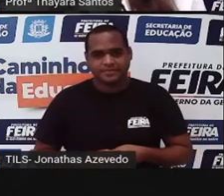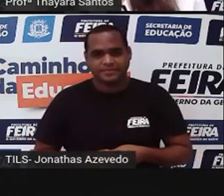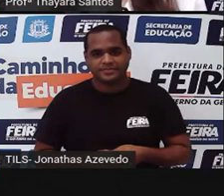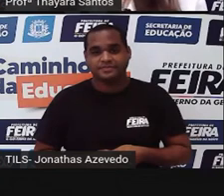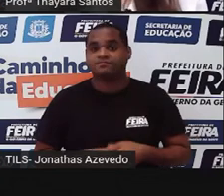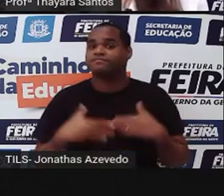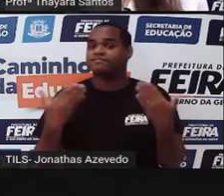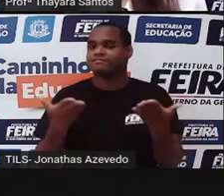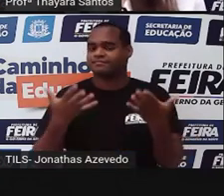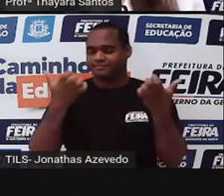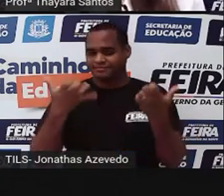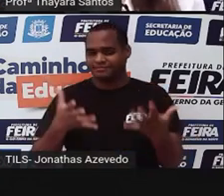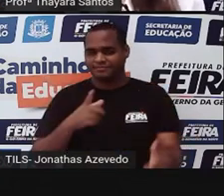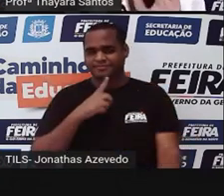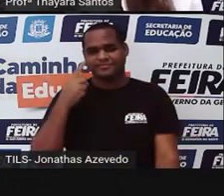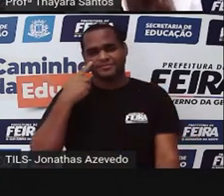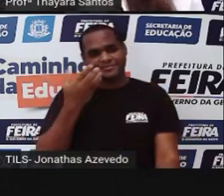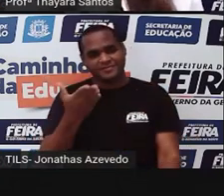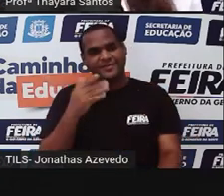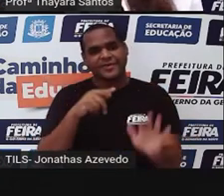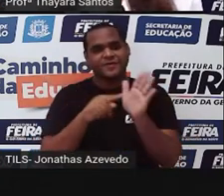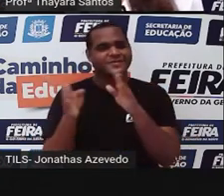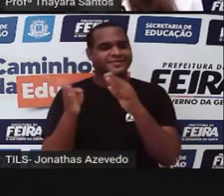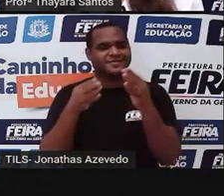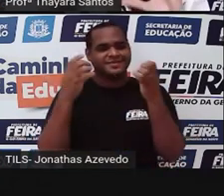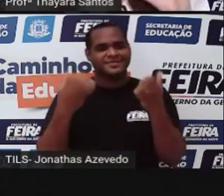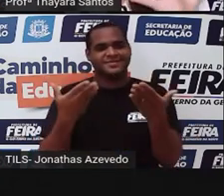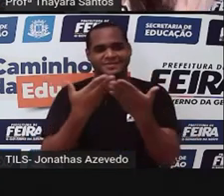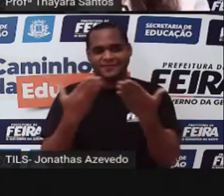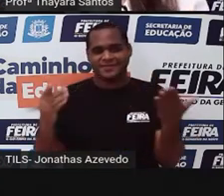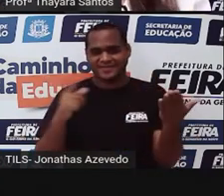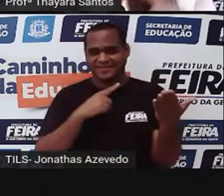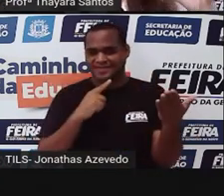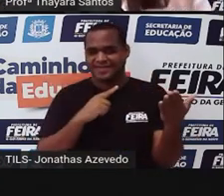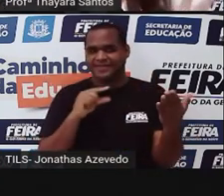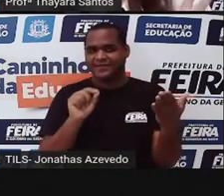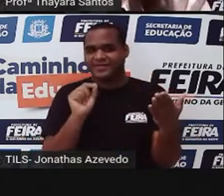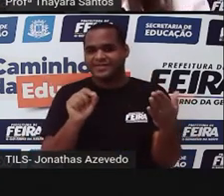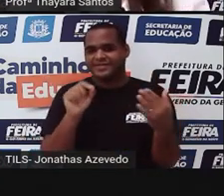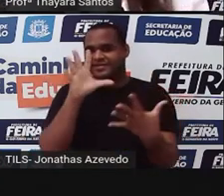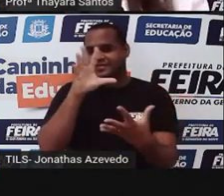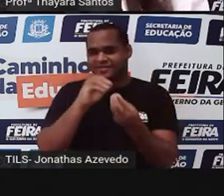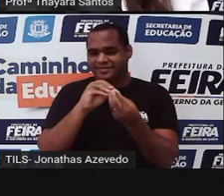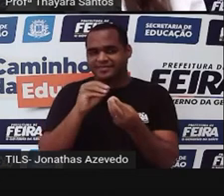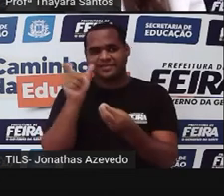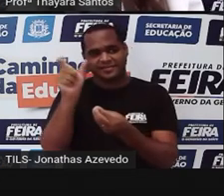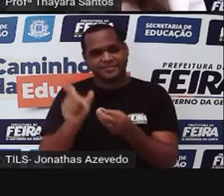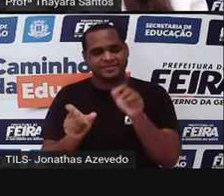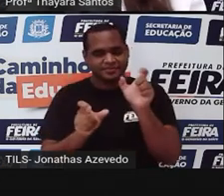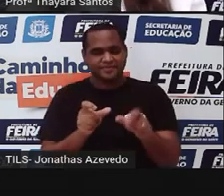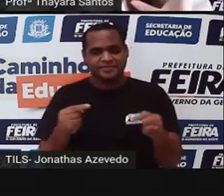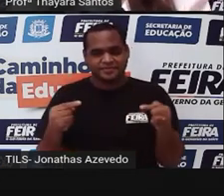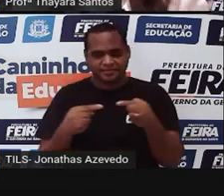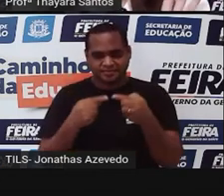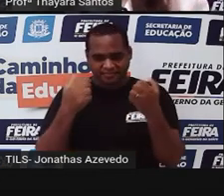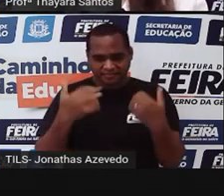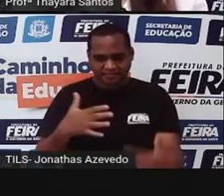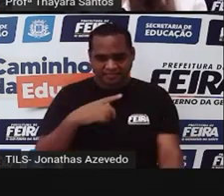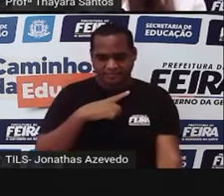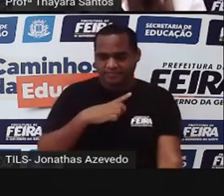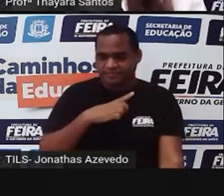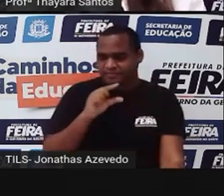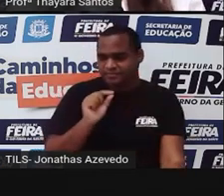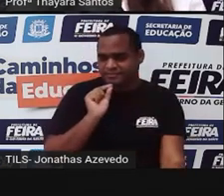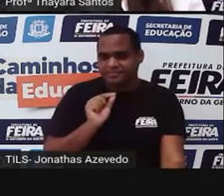E agora, a gente vai ver esse videozinho que eu trouxe pra vocês pra fazer um resumo dessas características dos artrópolis de forma bem